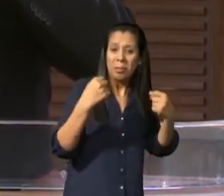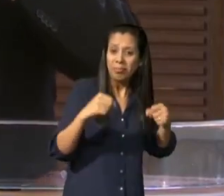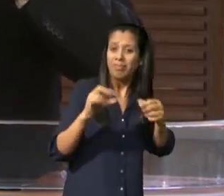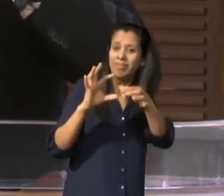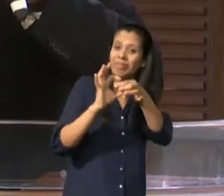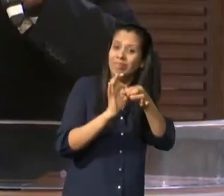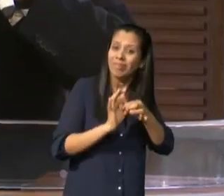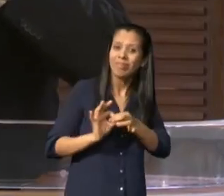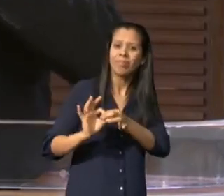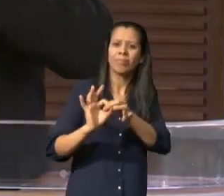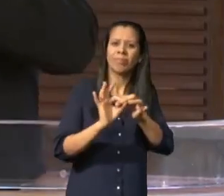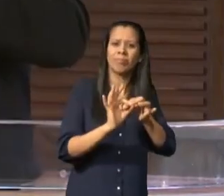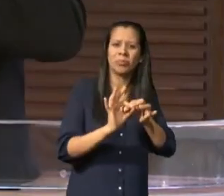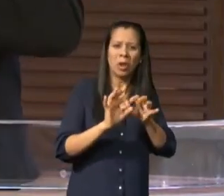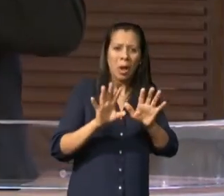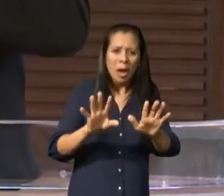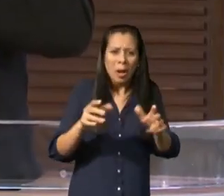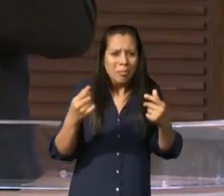não tenha medo